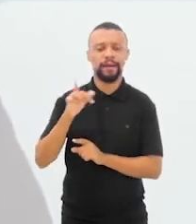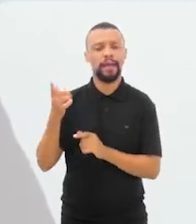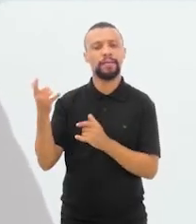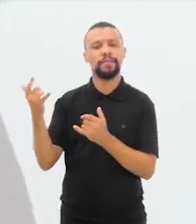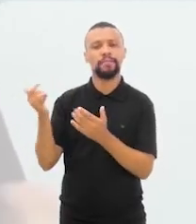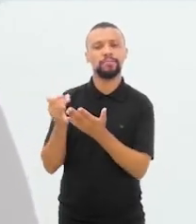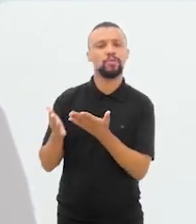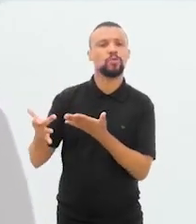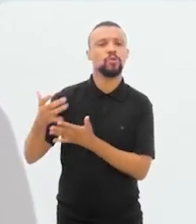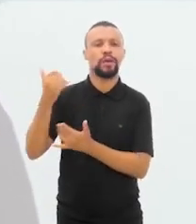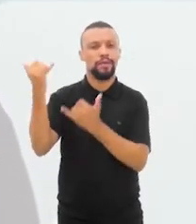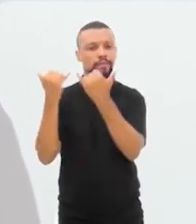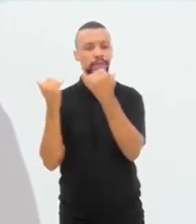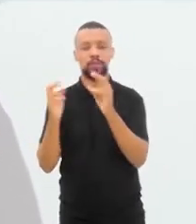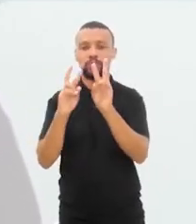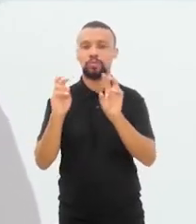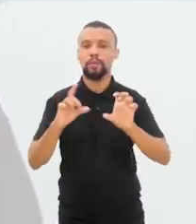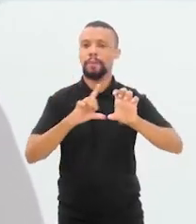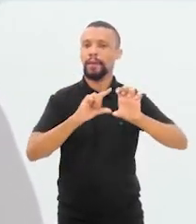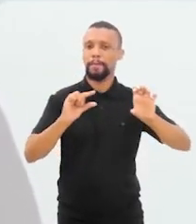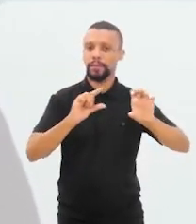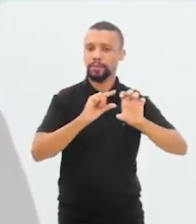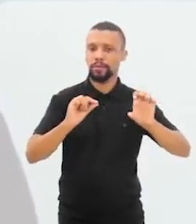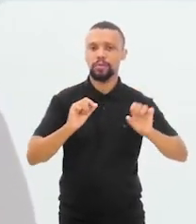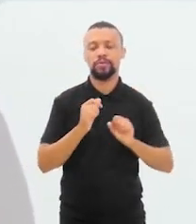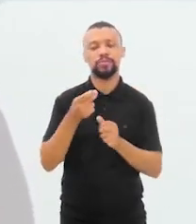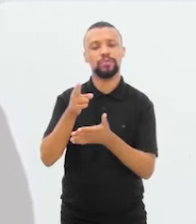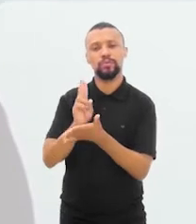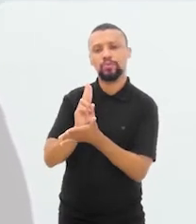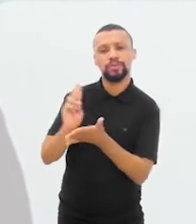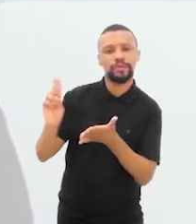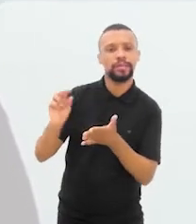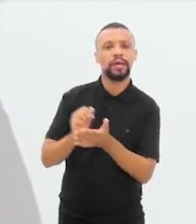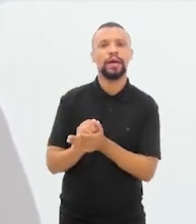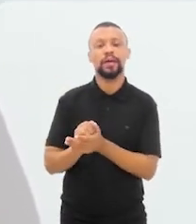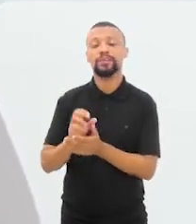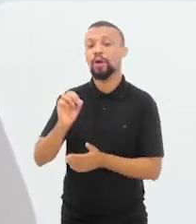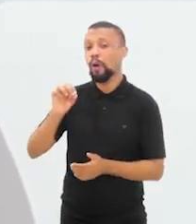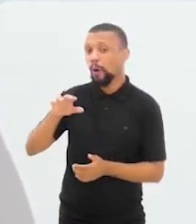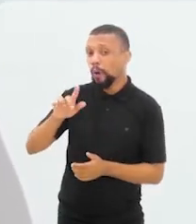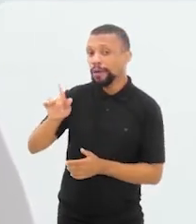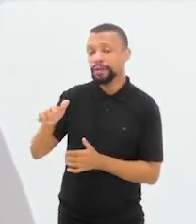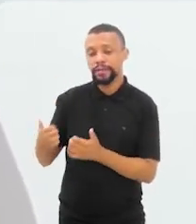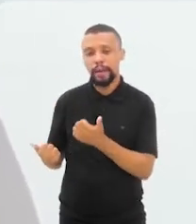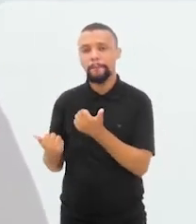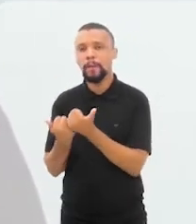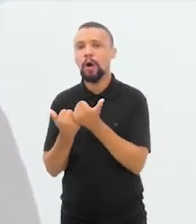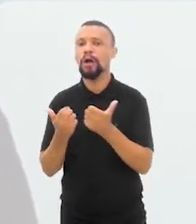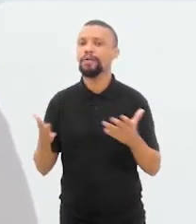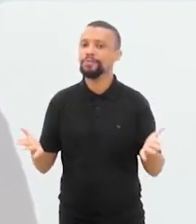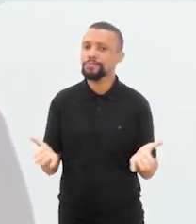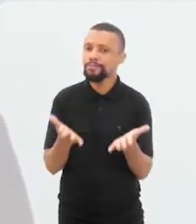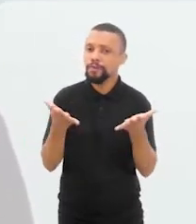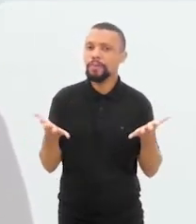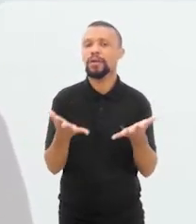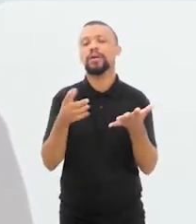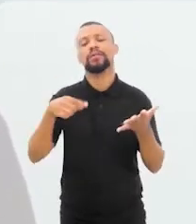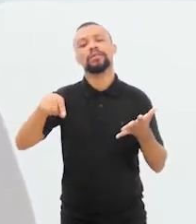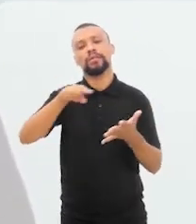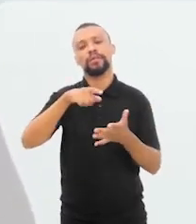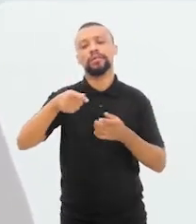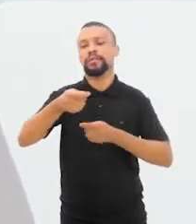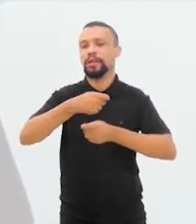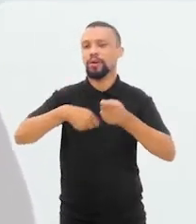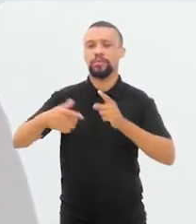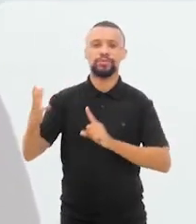absorver aí informações sobre empreendimentos, empreendedores, universidades, organizações que apoiam e fomentam